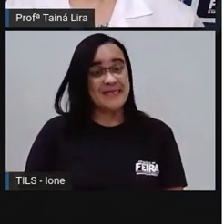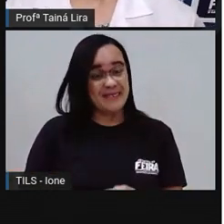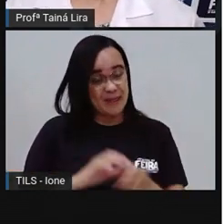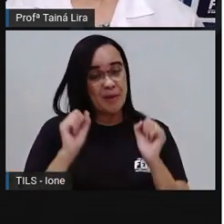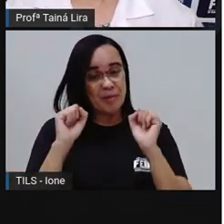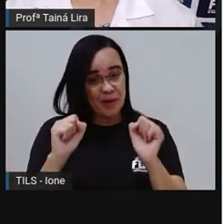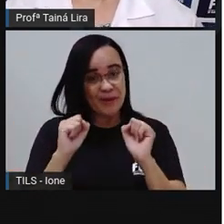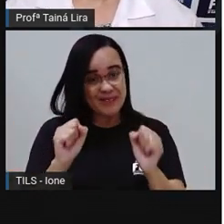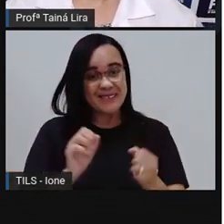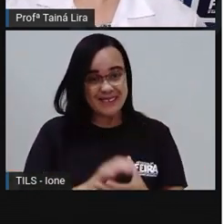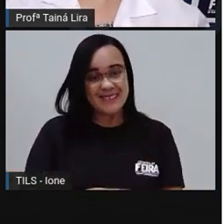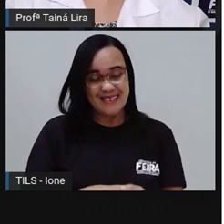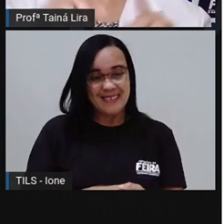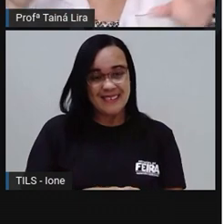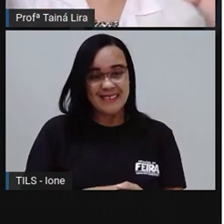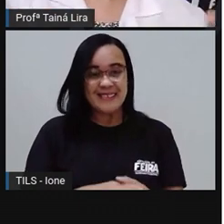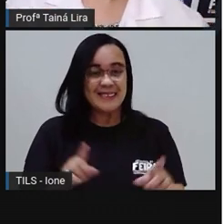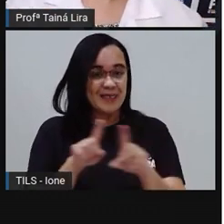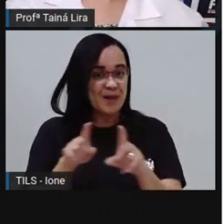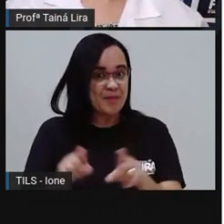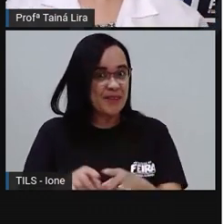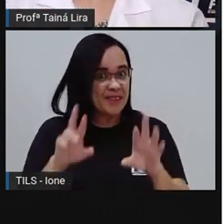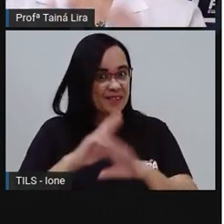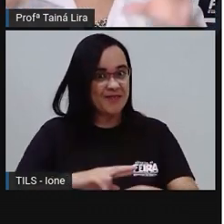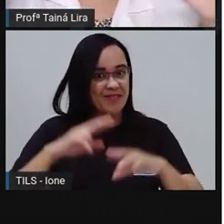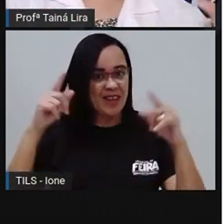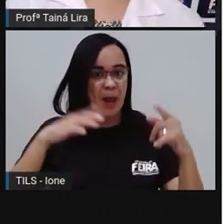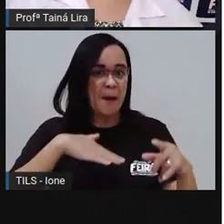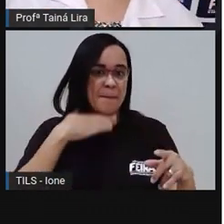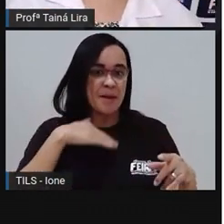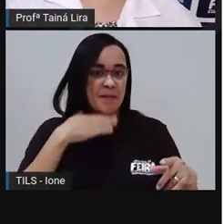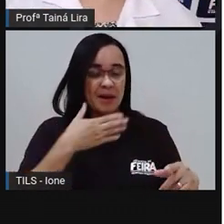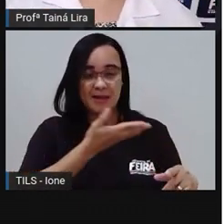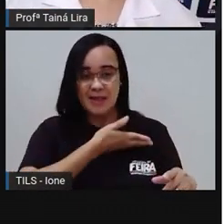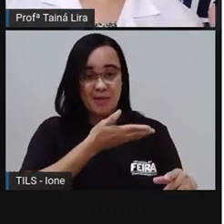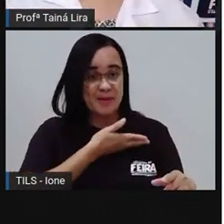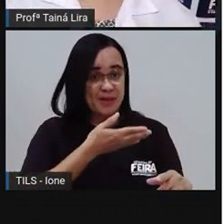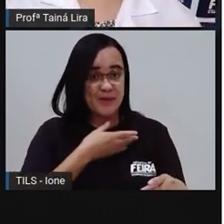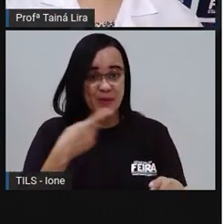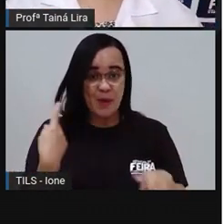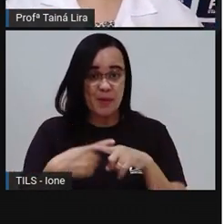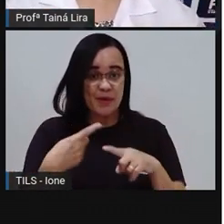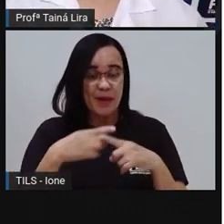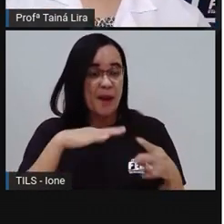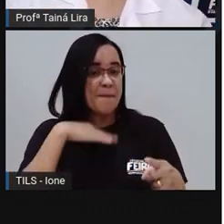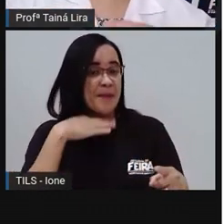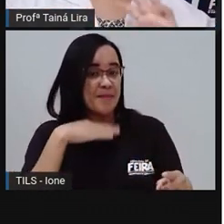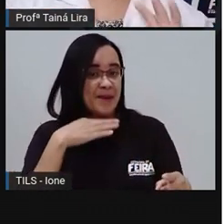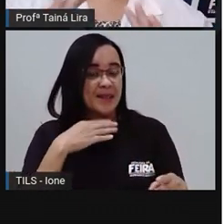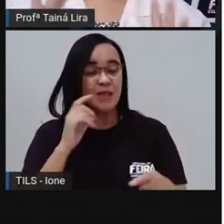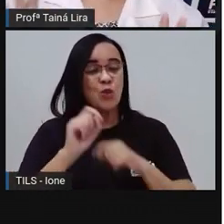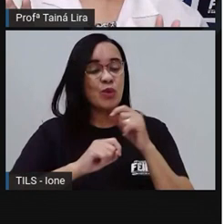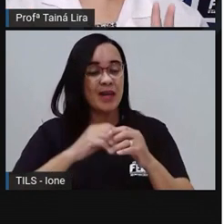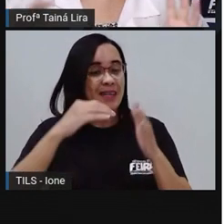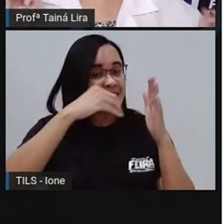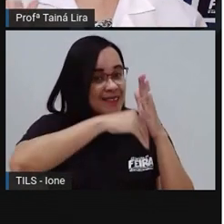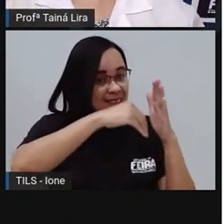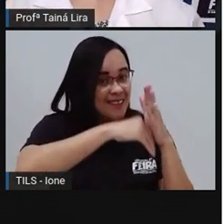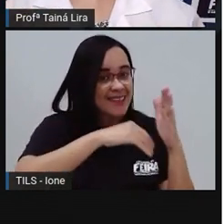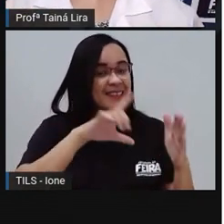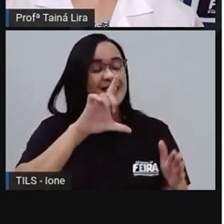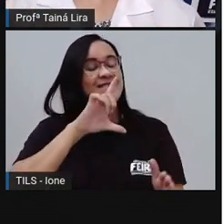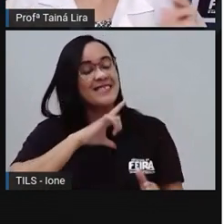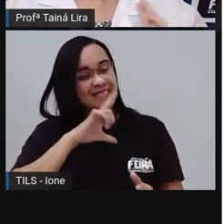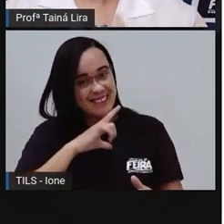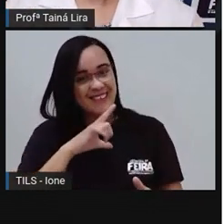coleguinha Tá? Ambas são uma delícia Mas tem uma diferença Aí Não é verdade? Então são segredos Aí da